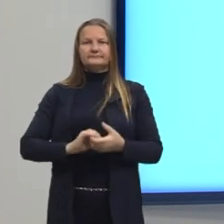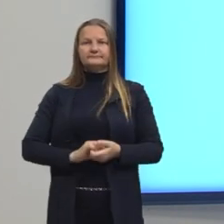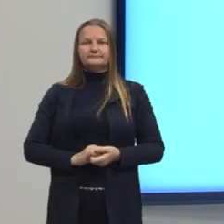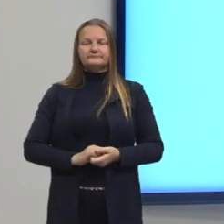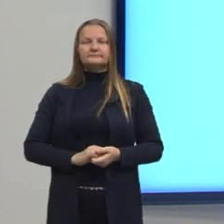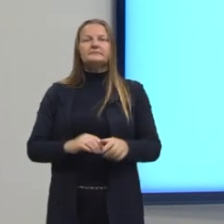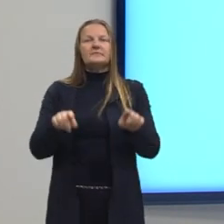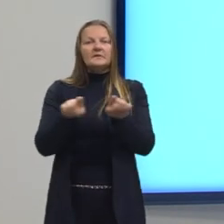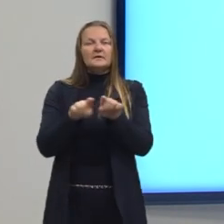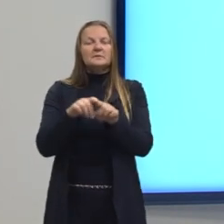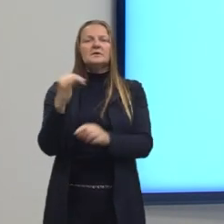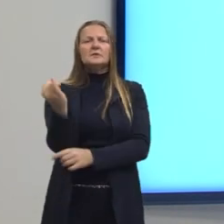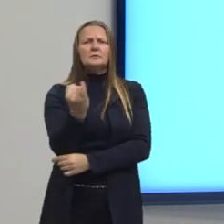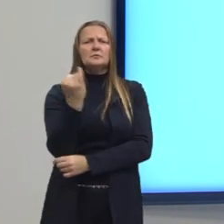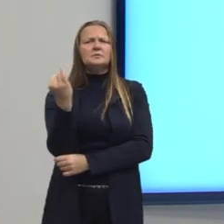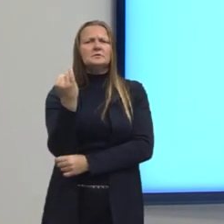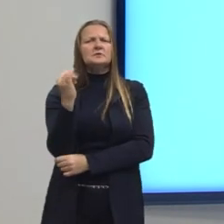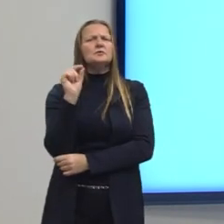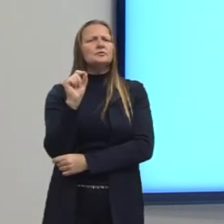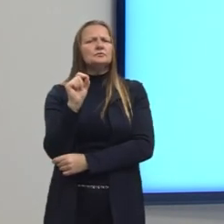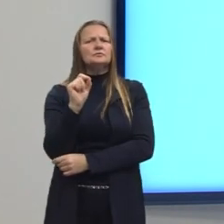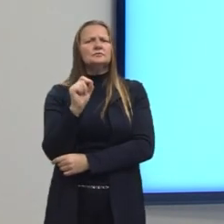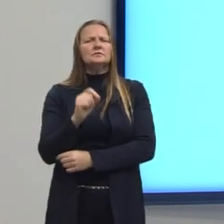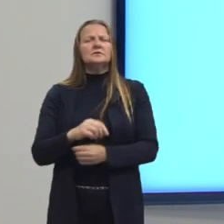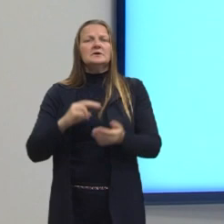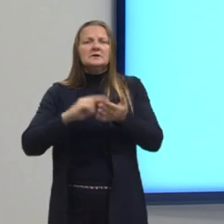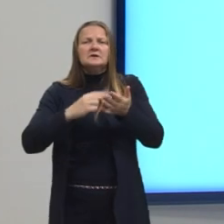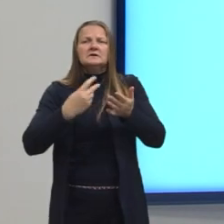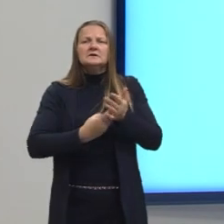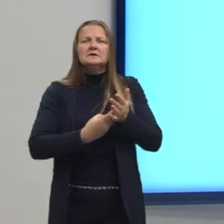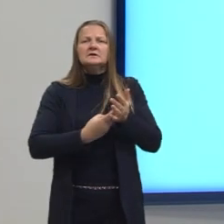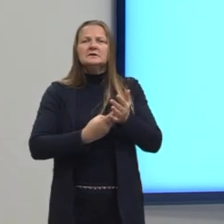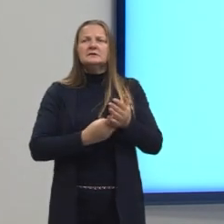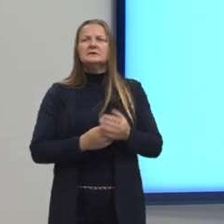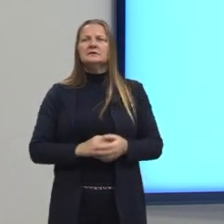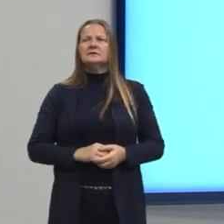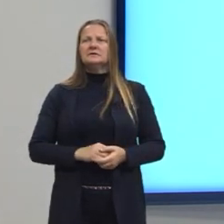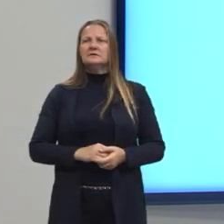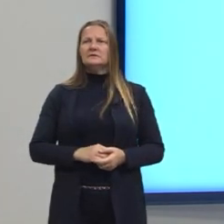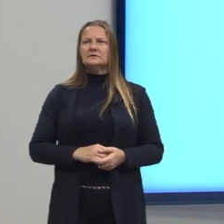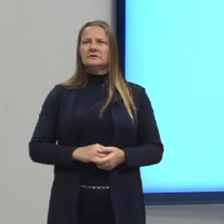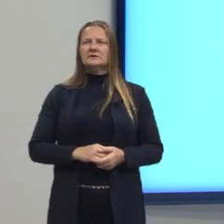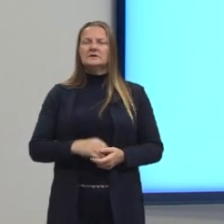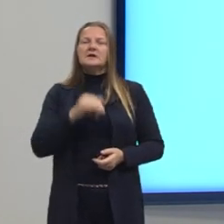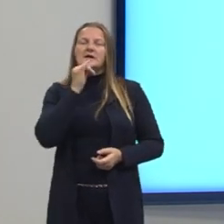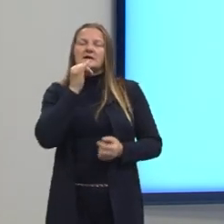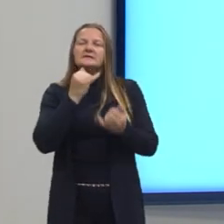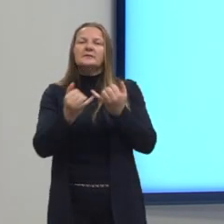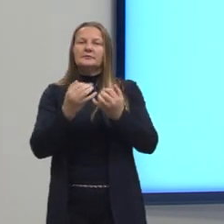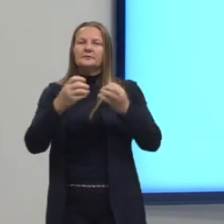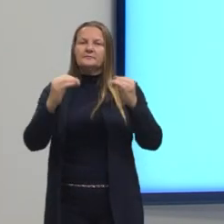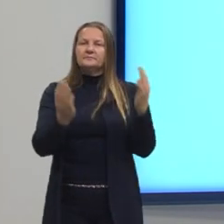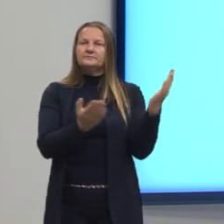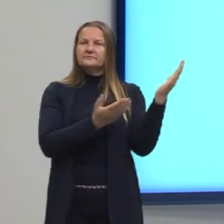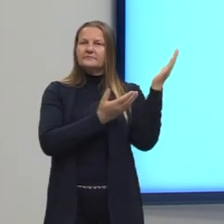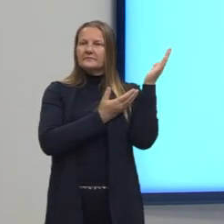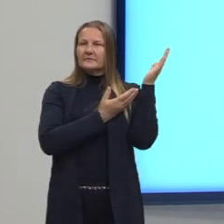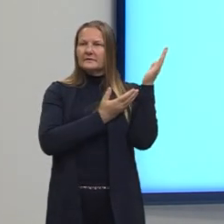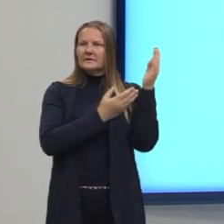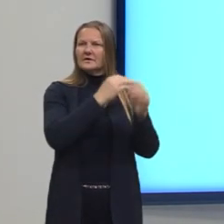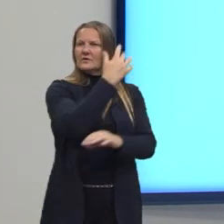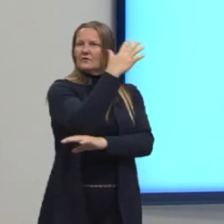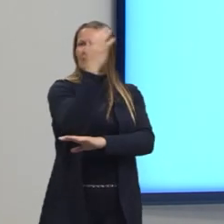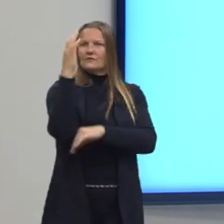Outra importância bem significativa, aqui, ó. Por exemplo, temos floresta na